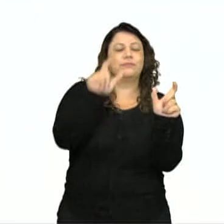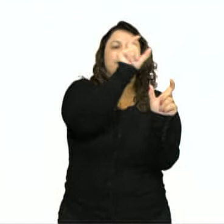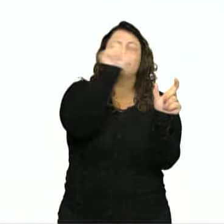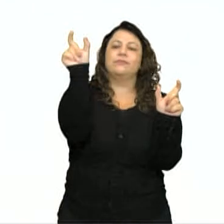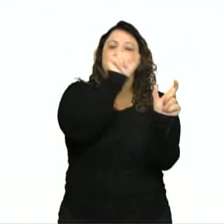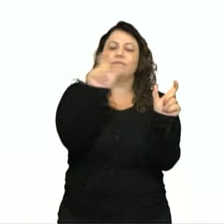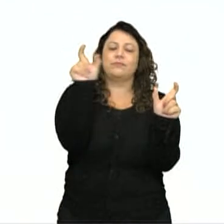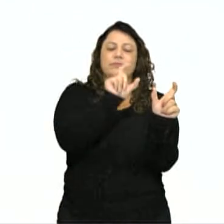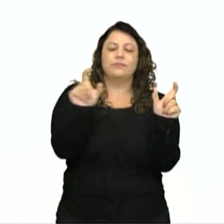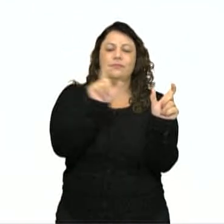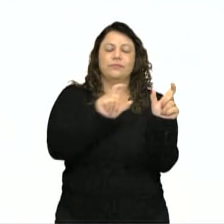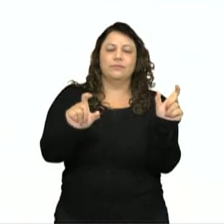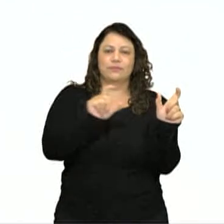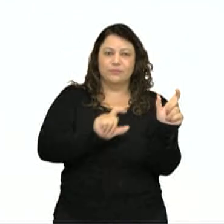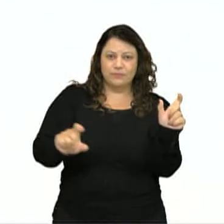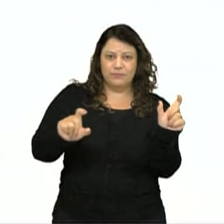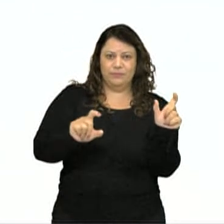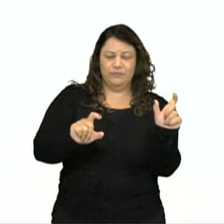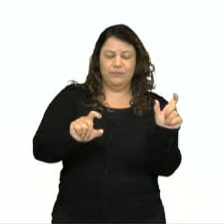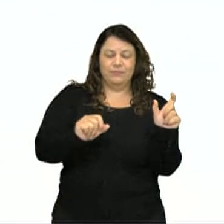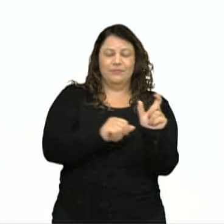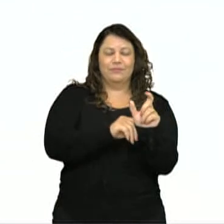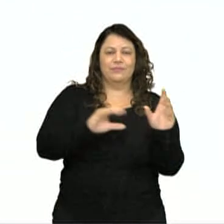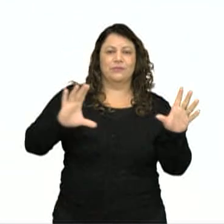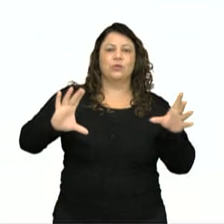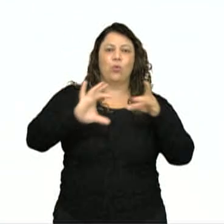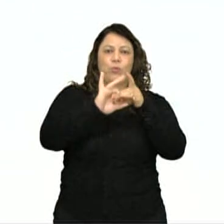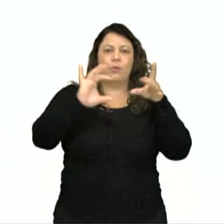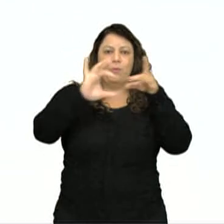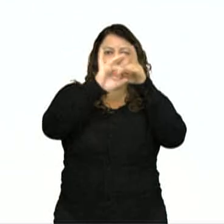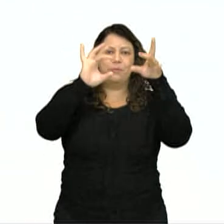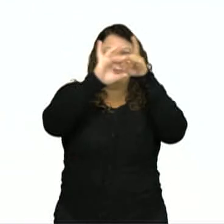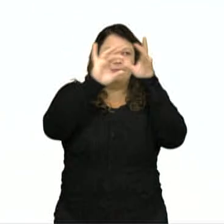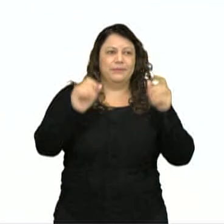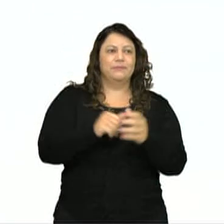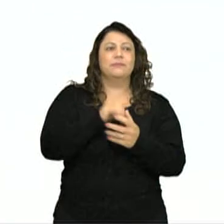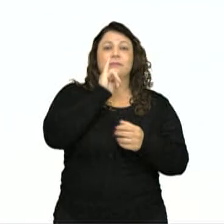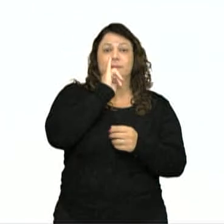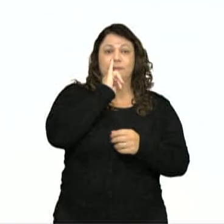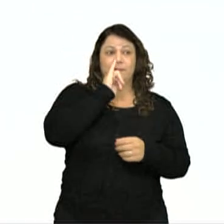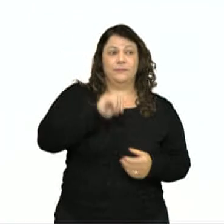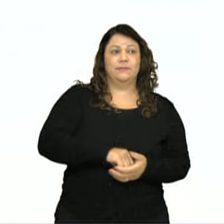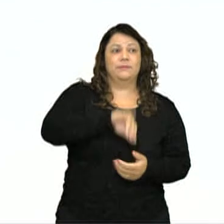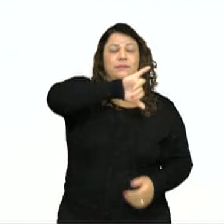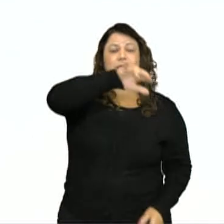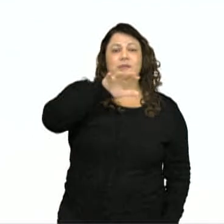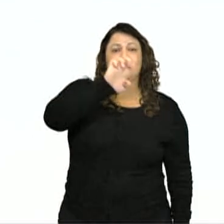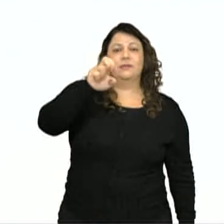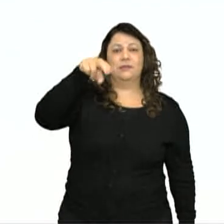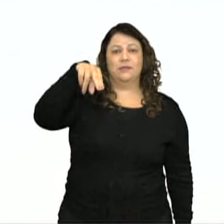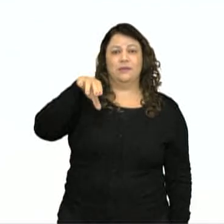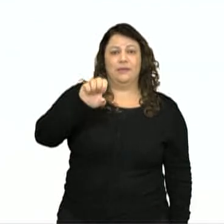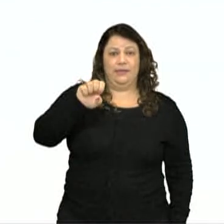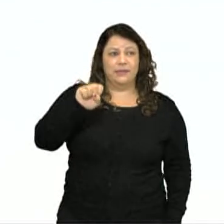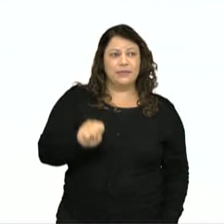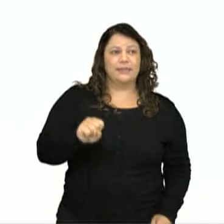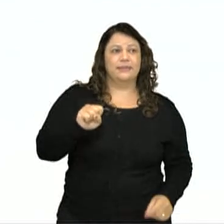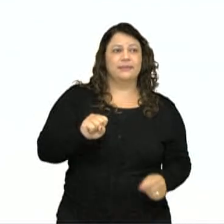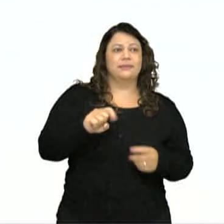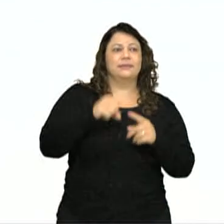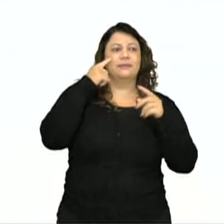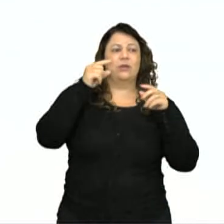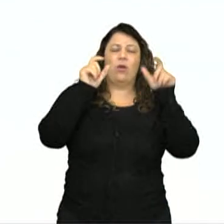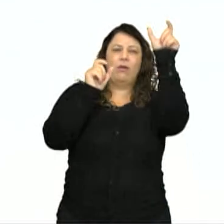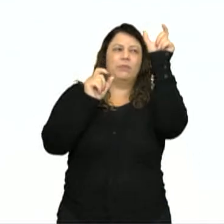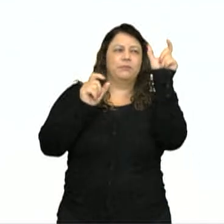masculinos que descrevem uma composição literária. Como o nosso exemplo aqui. Jane and Anne, nice Saturday. Jane and